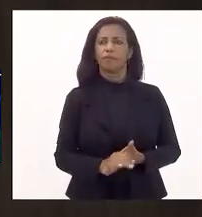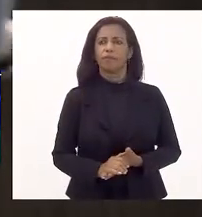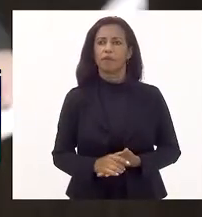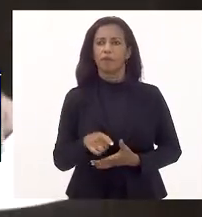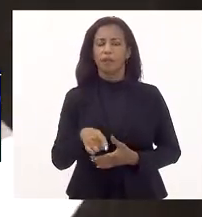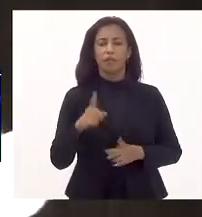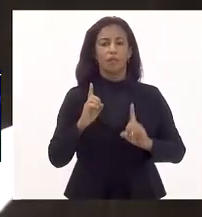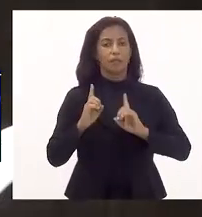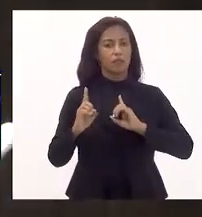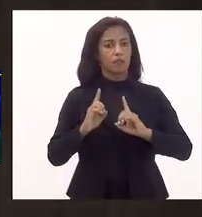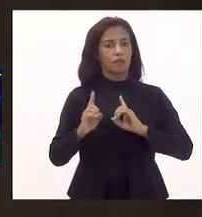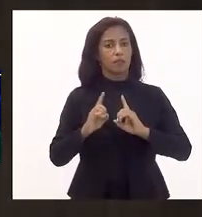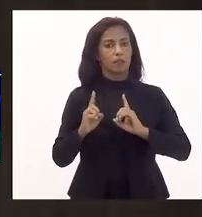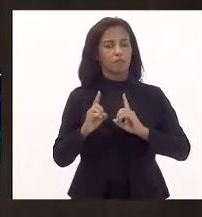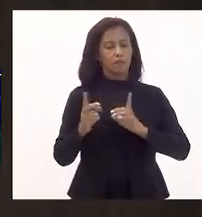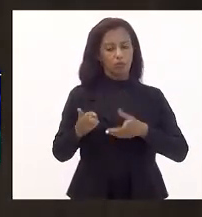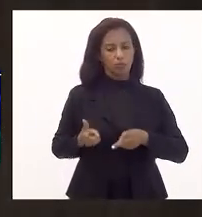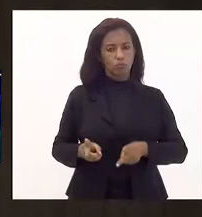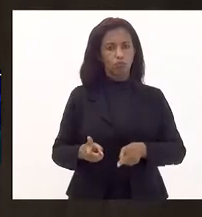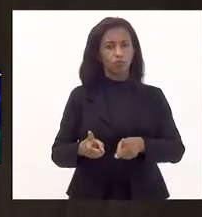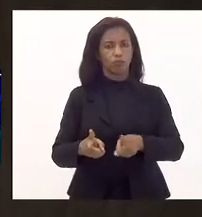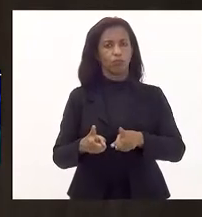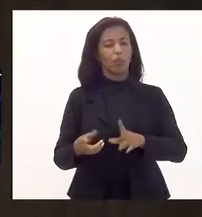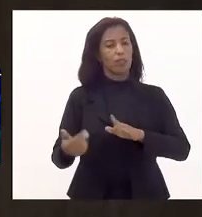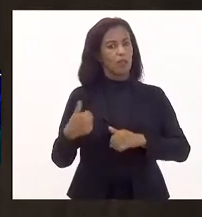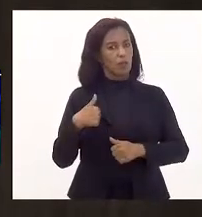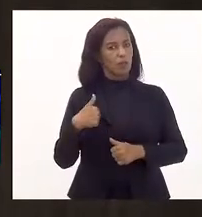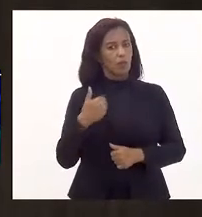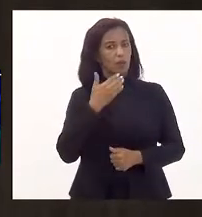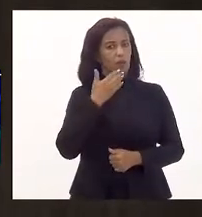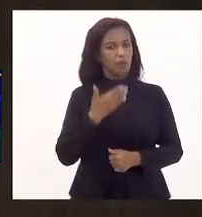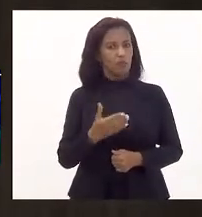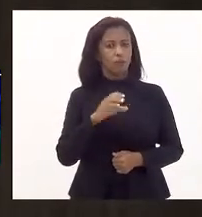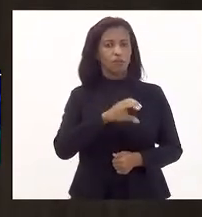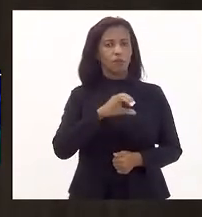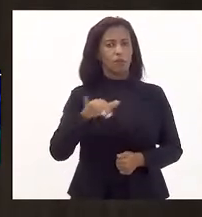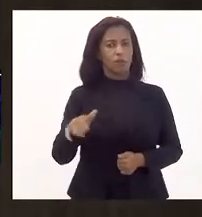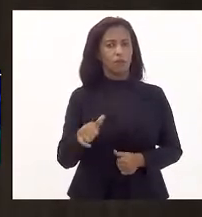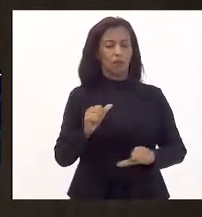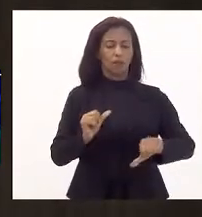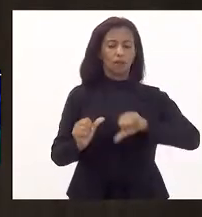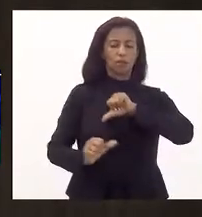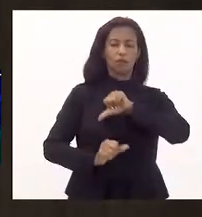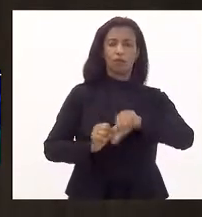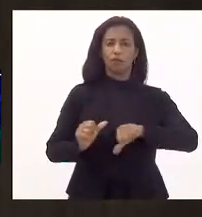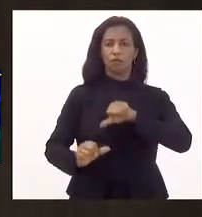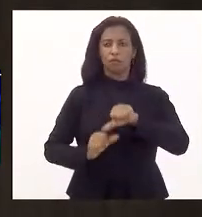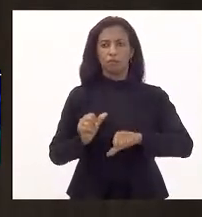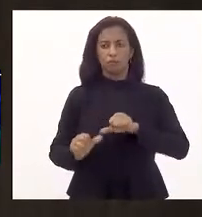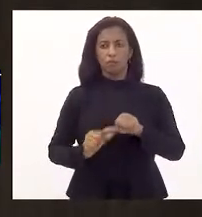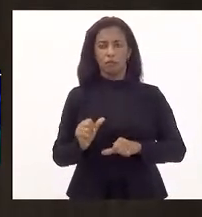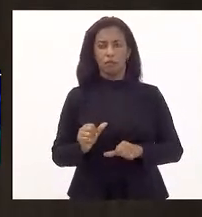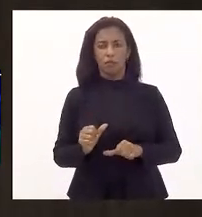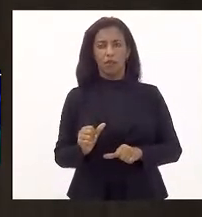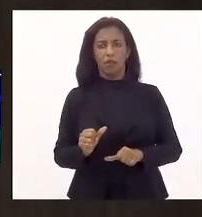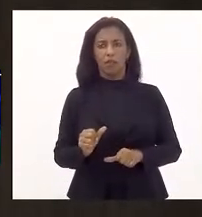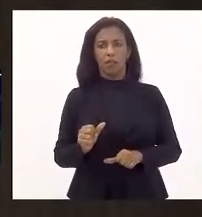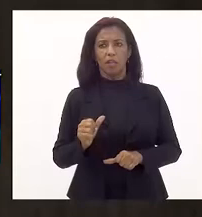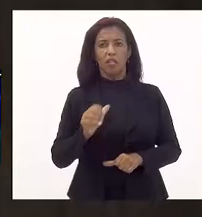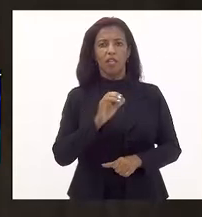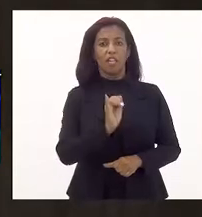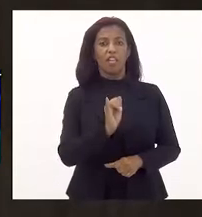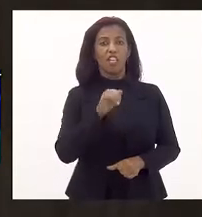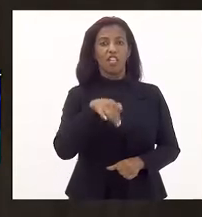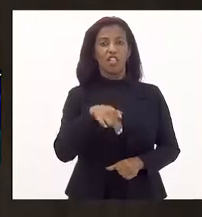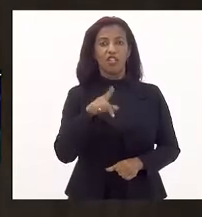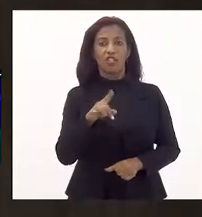que esse debate dê continuidade, quero propor, Presidente, pela CCJ, a transformação em indicação legislativa